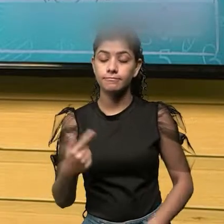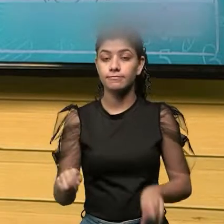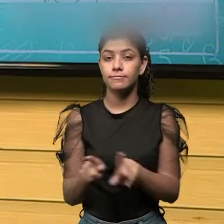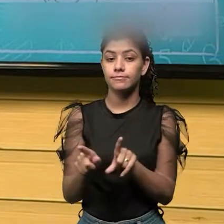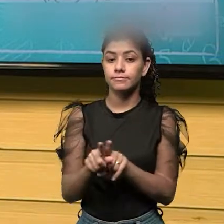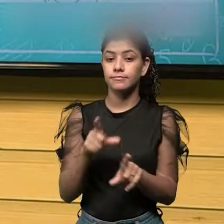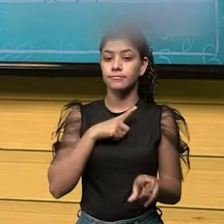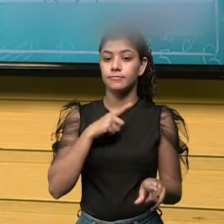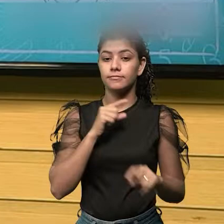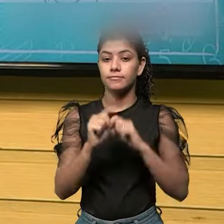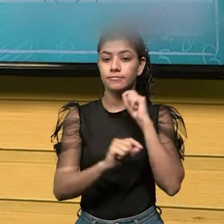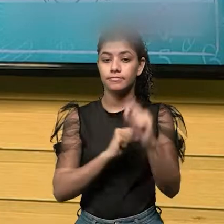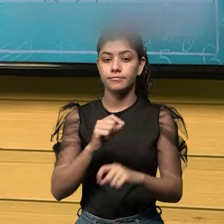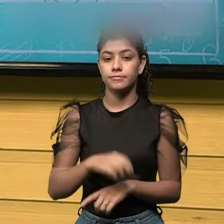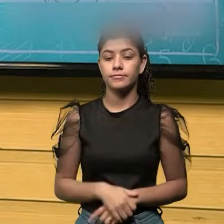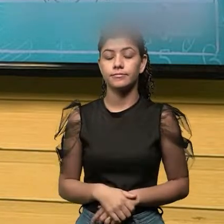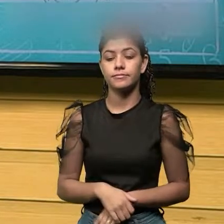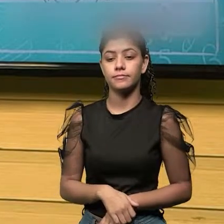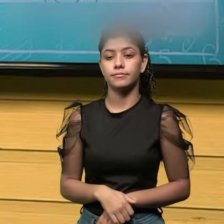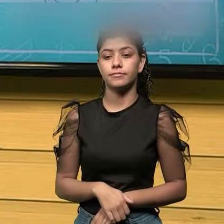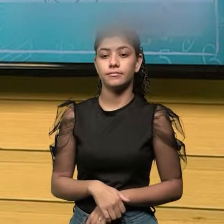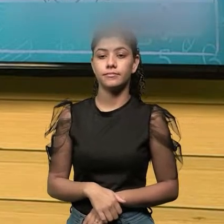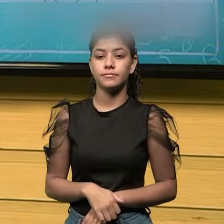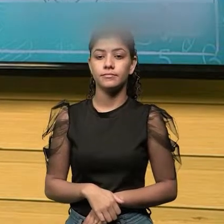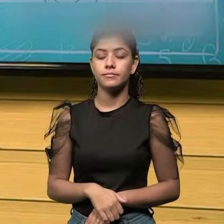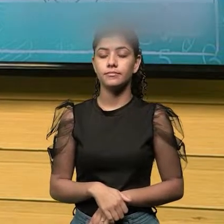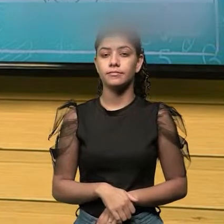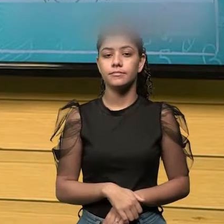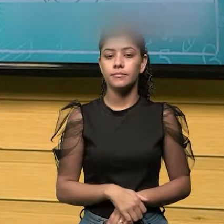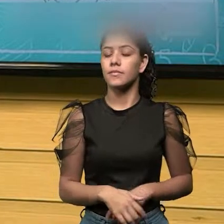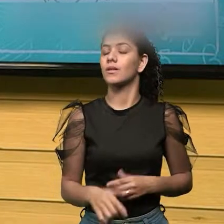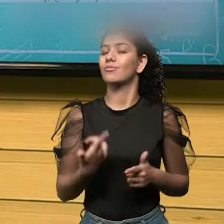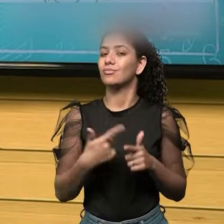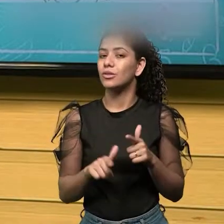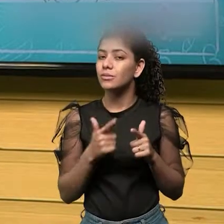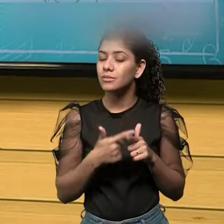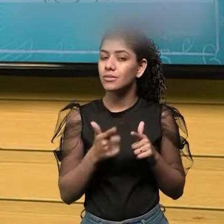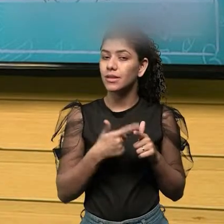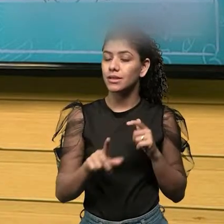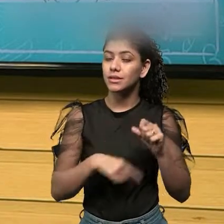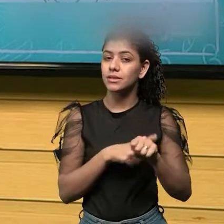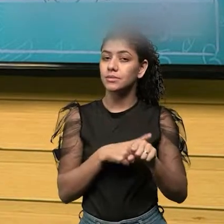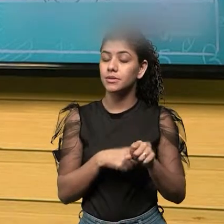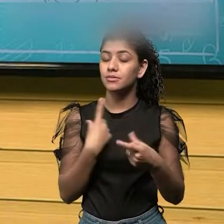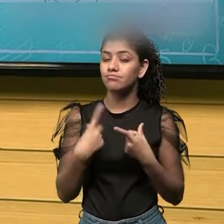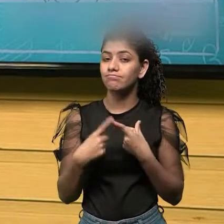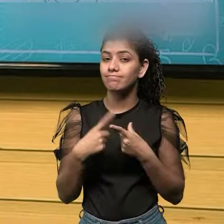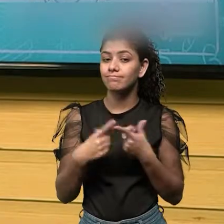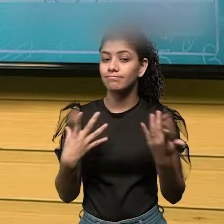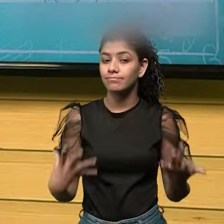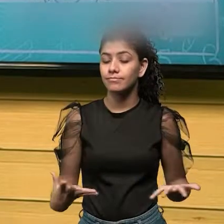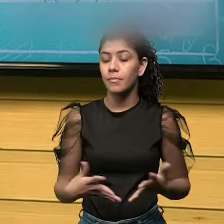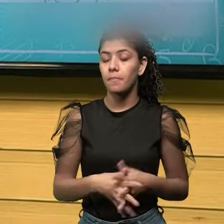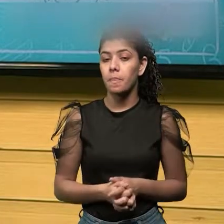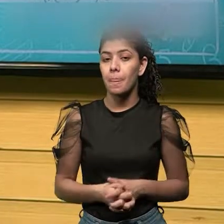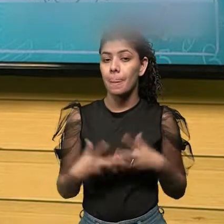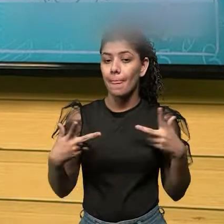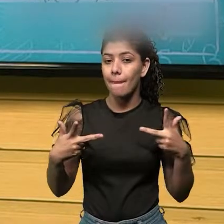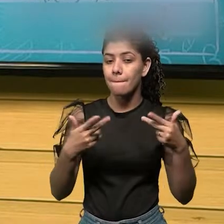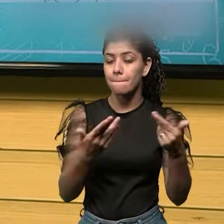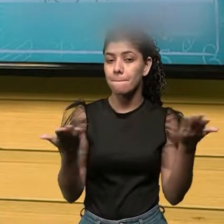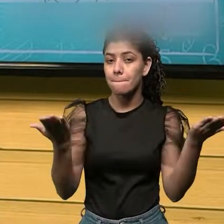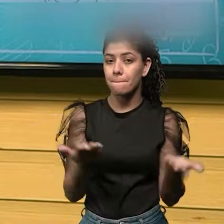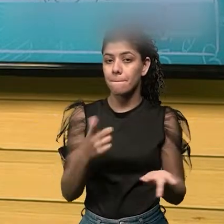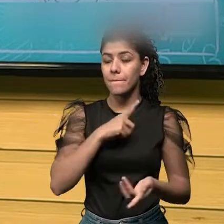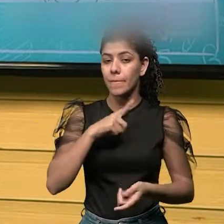nós tivemos uma grande problemática nesse período. Por quê? Porque, assim como hoje,